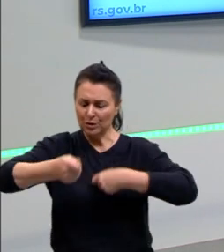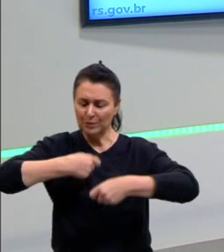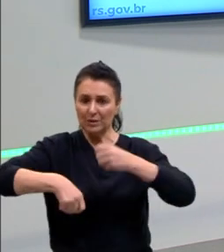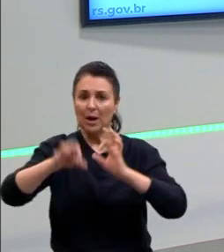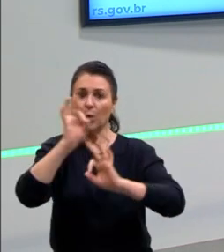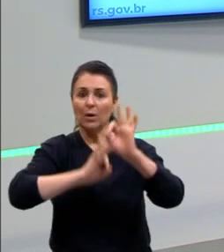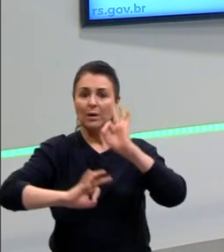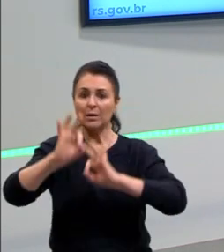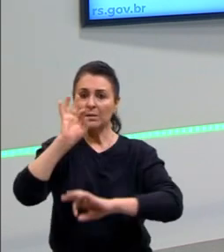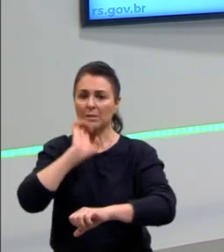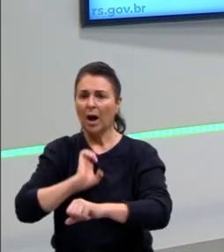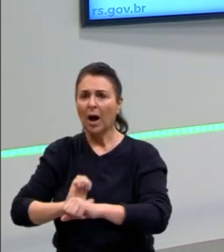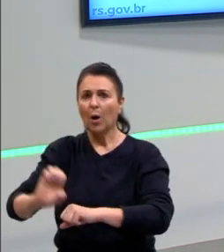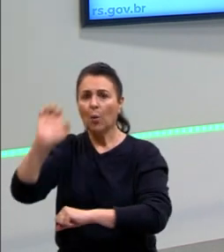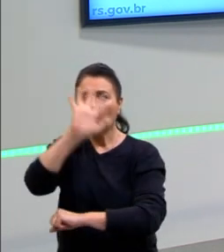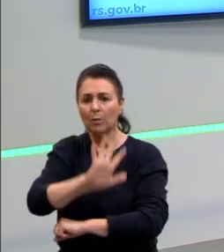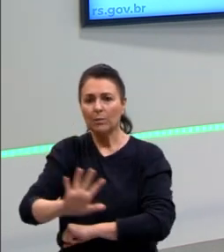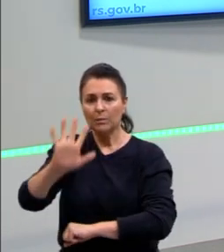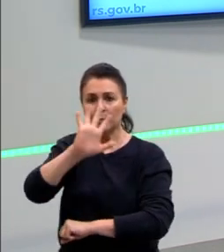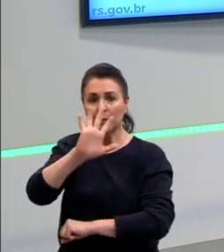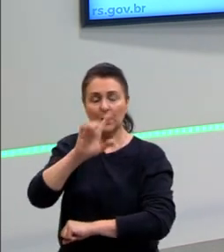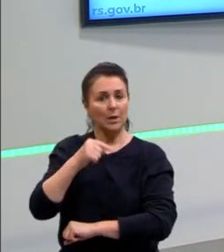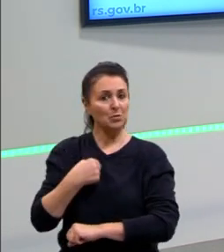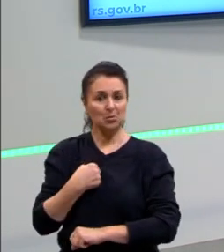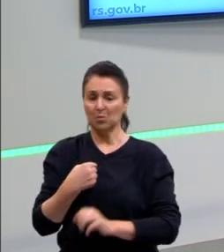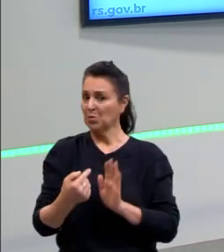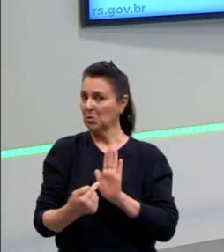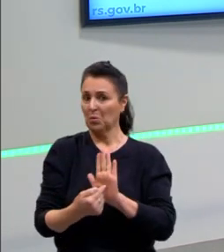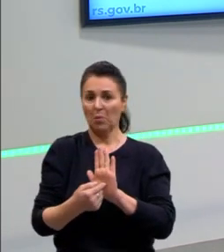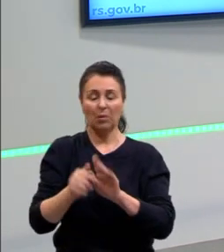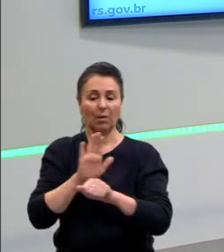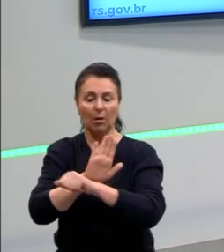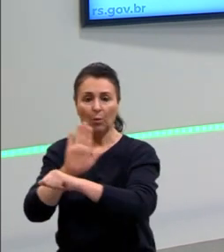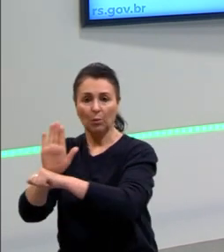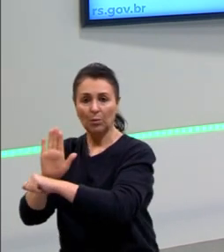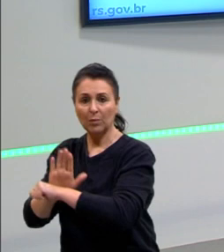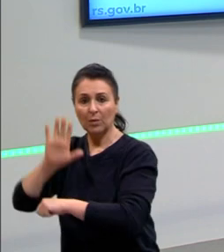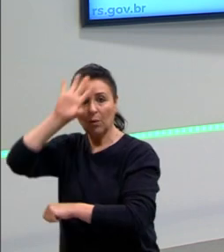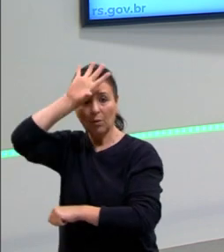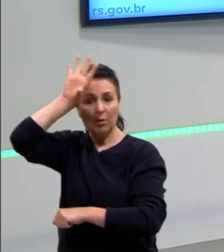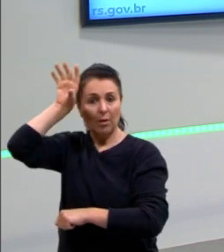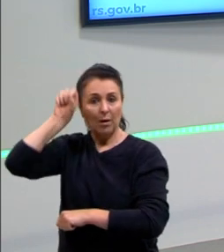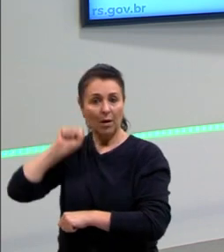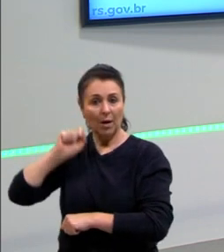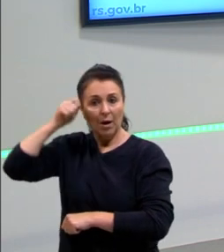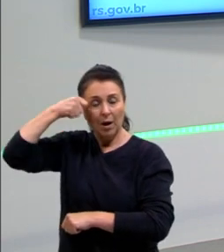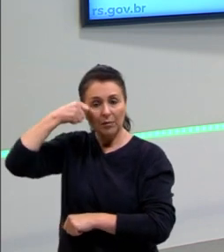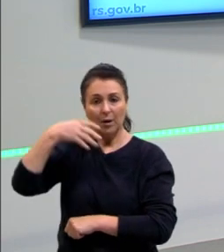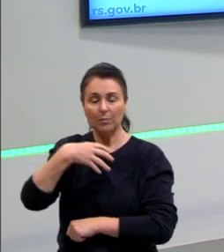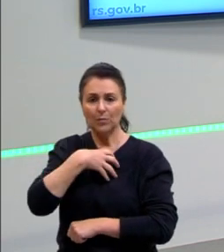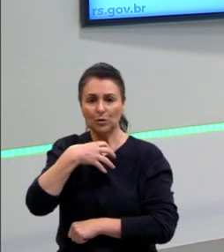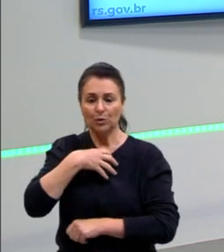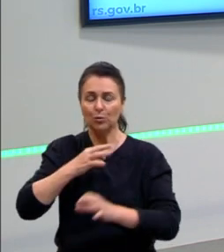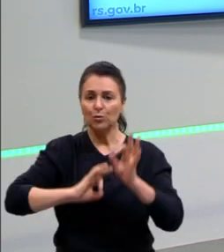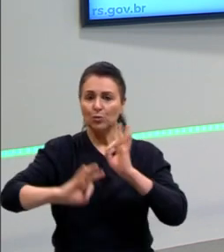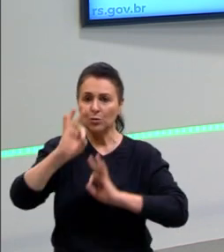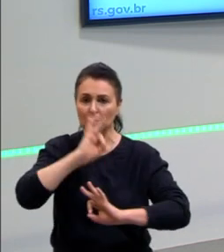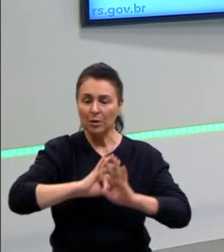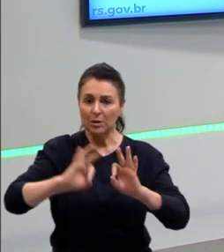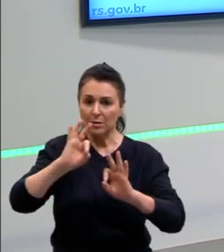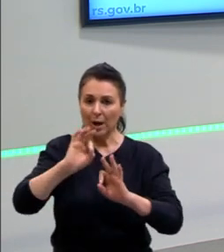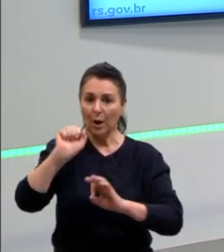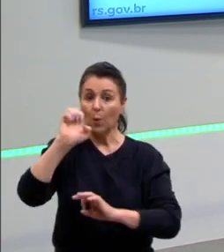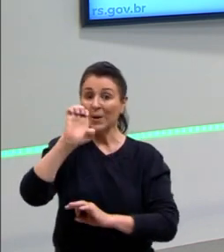o Estado, e a gente não ressalta isso, a própria contribuição da África para formas de se organizar o Estado